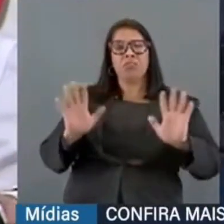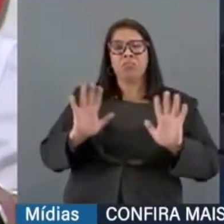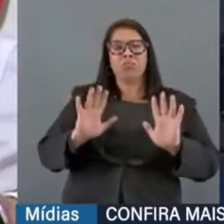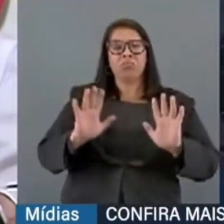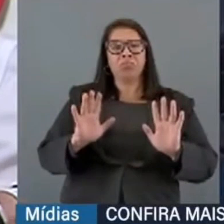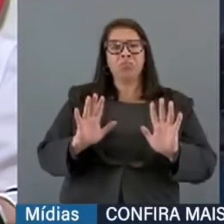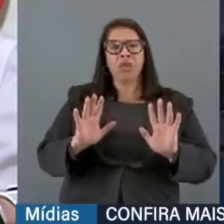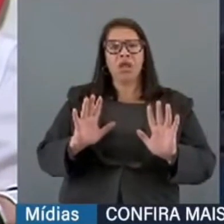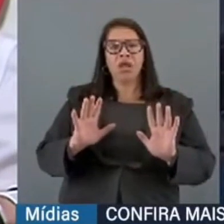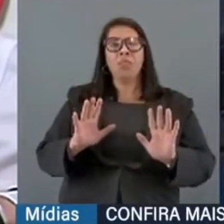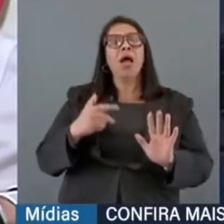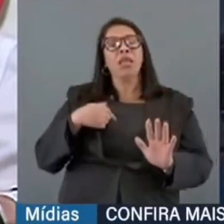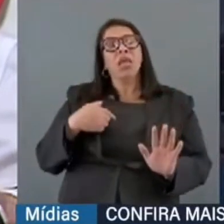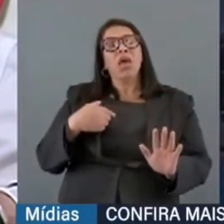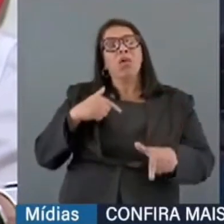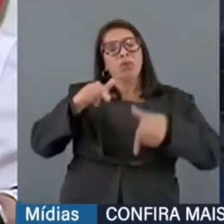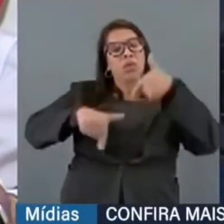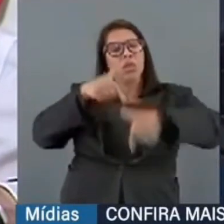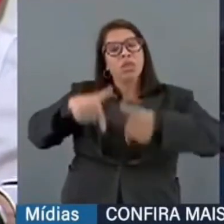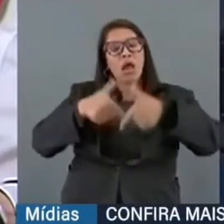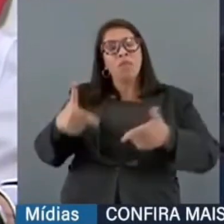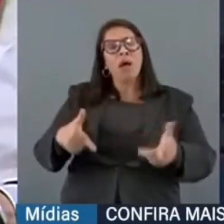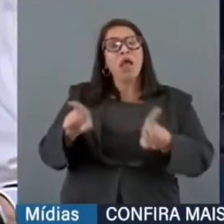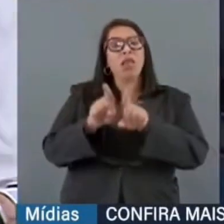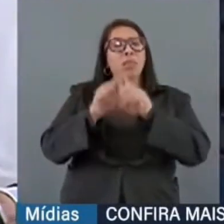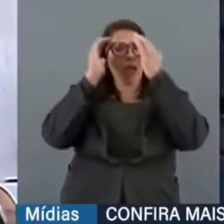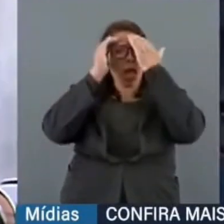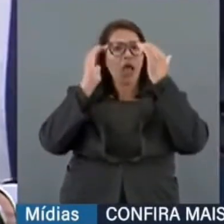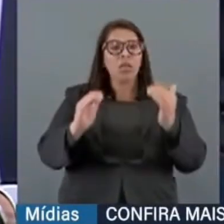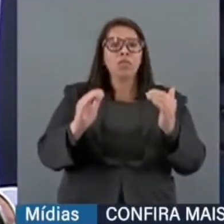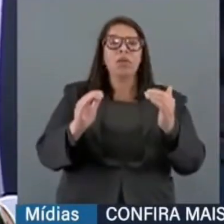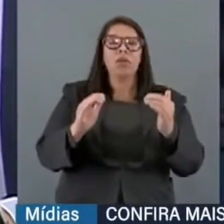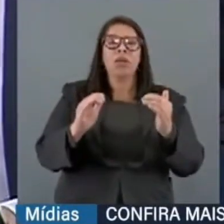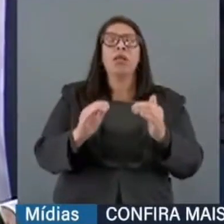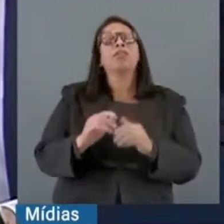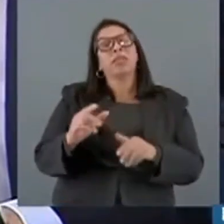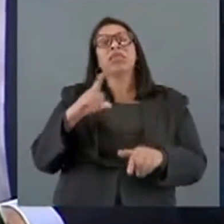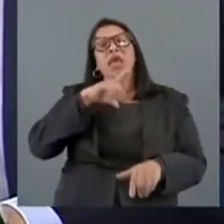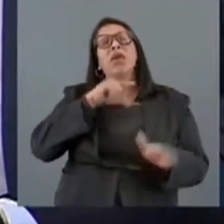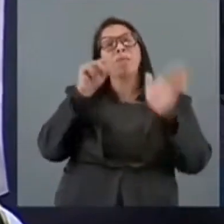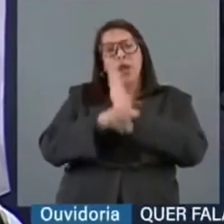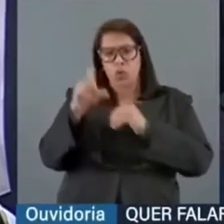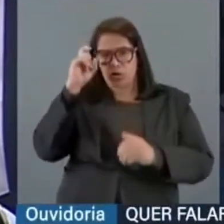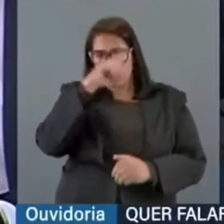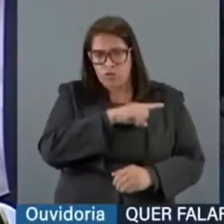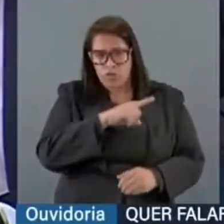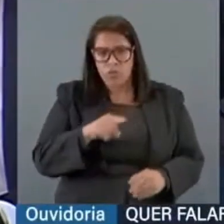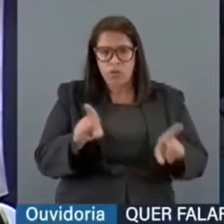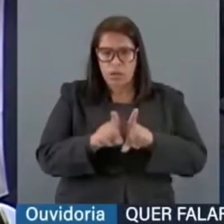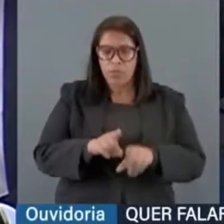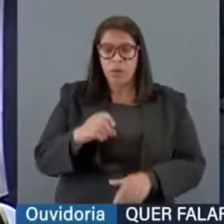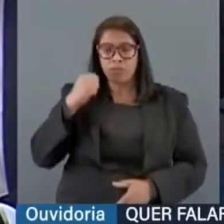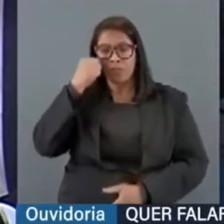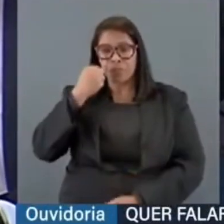é nosso dever fazer uma sabatina com questões que às vezes podem ser difíceis. Como foi colocado aqui pelo